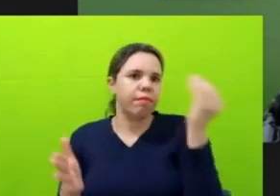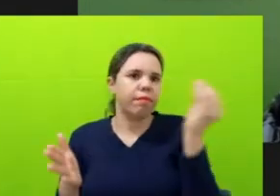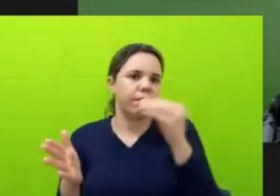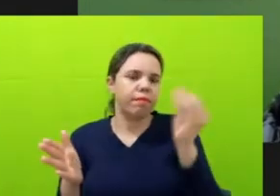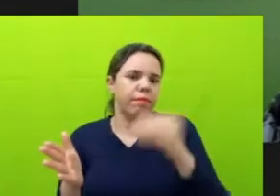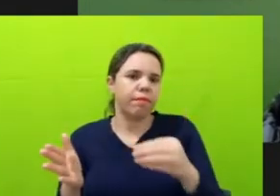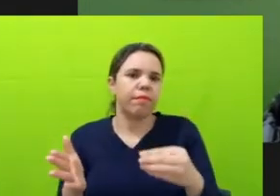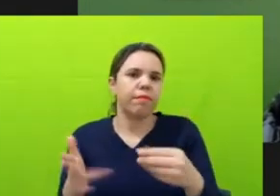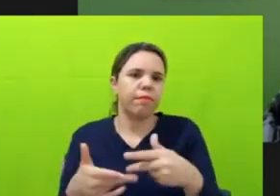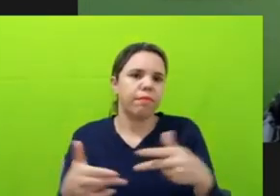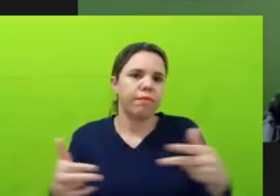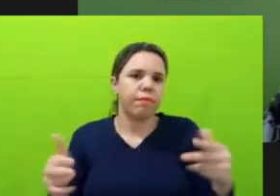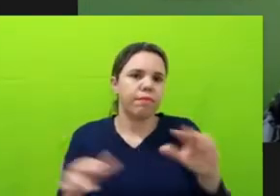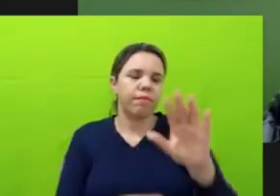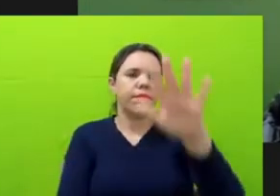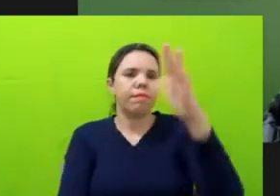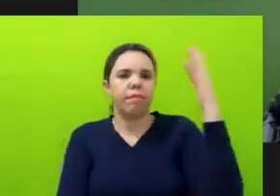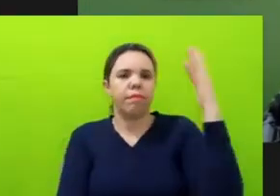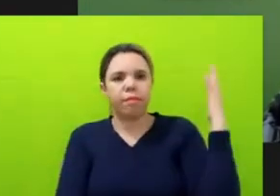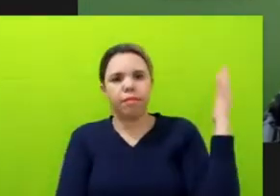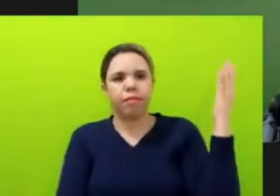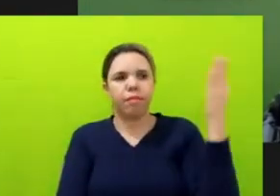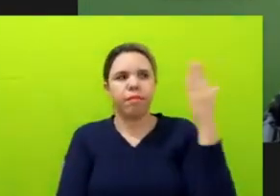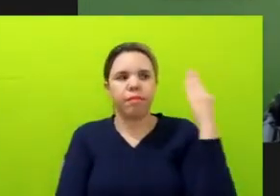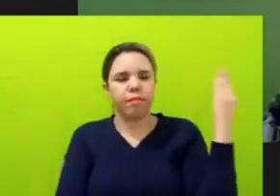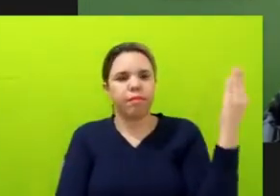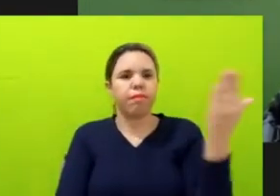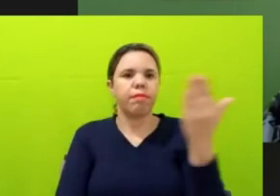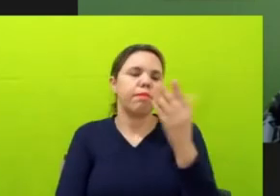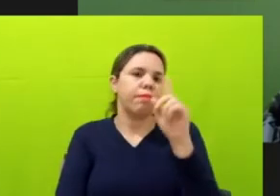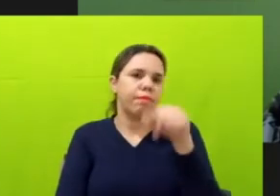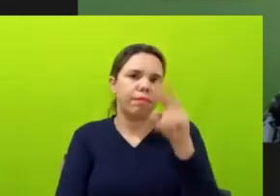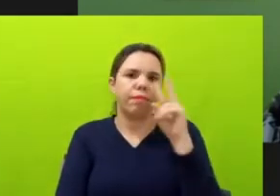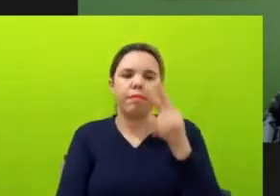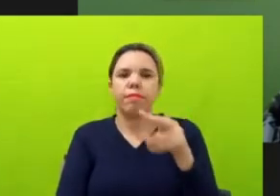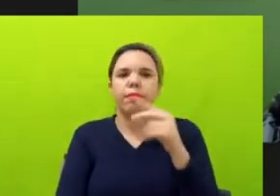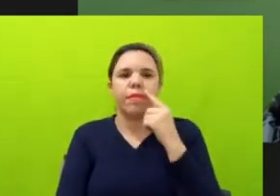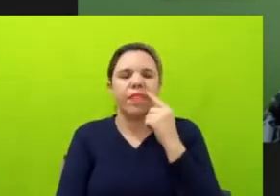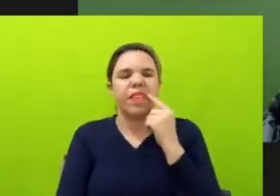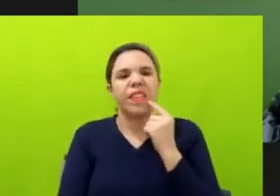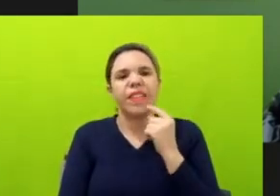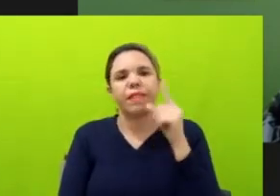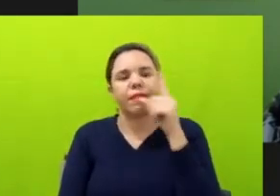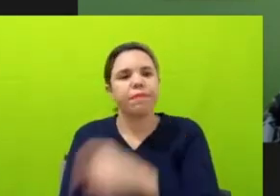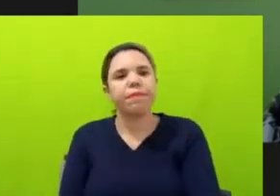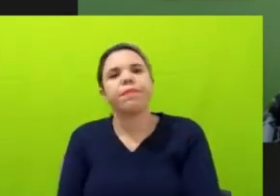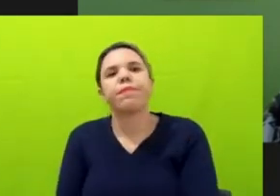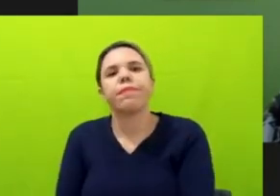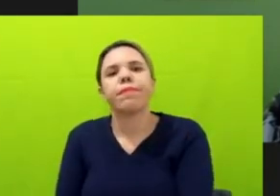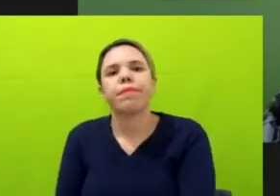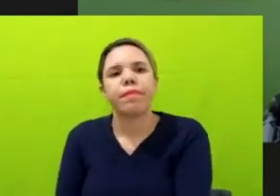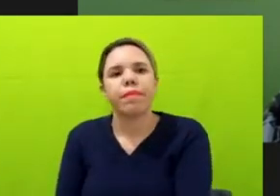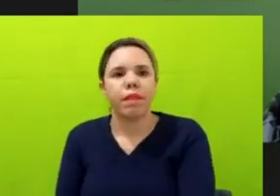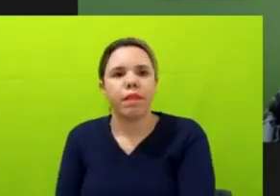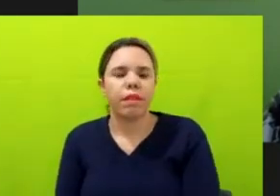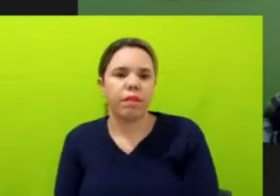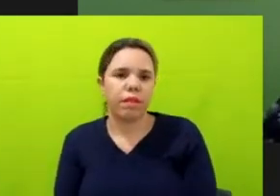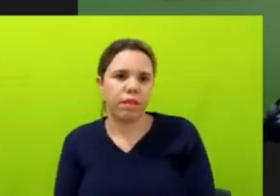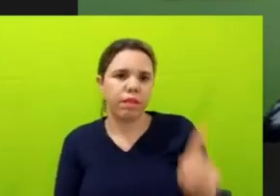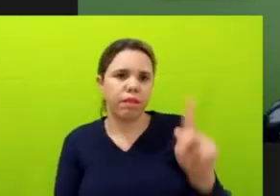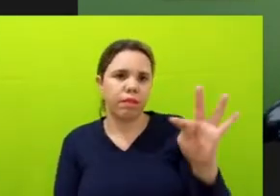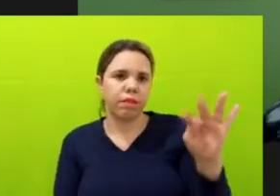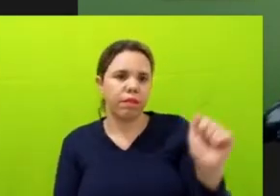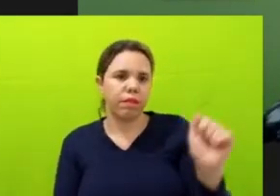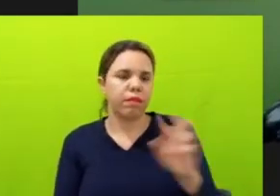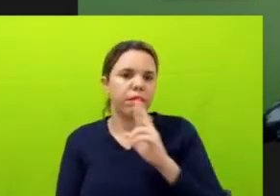ruas climáticas, né, isso, me torna tudo muito mais difícil. É, Kátia, Ana, vocês também querem comentar?